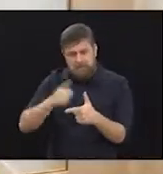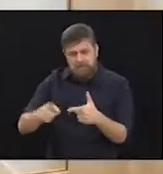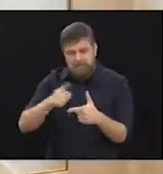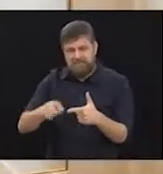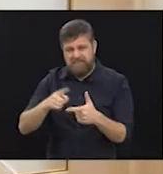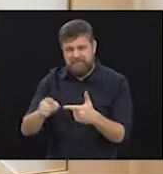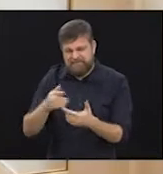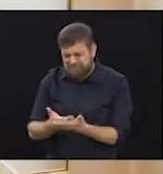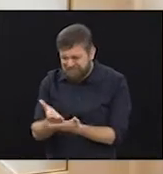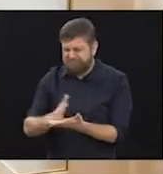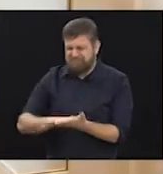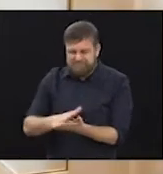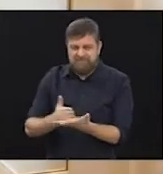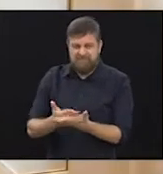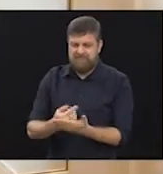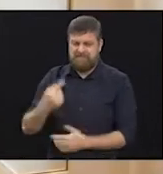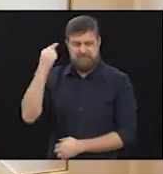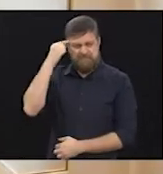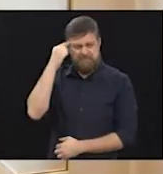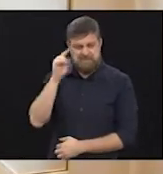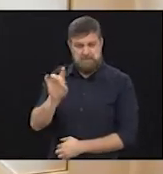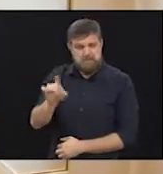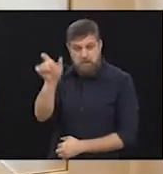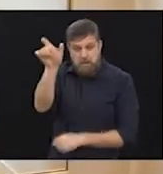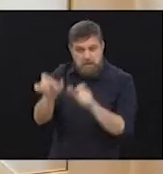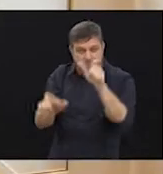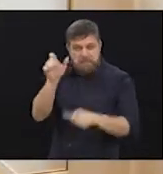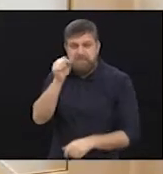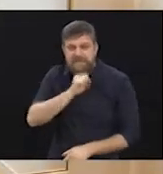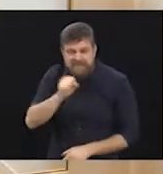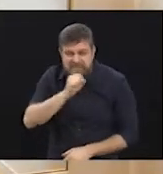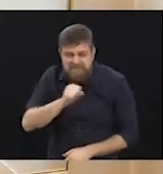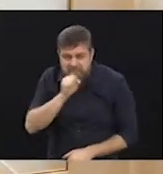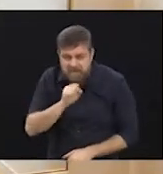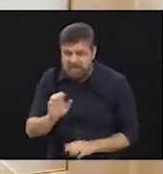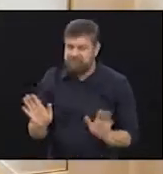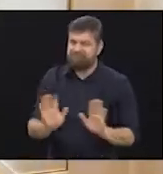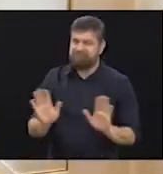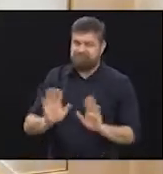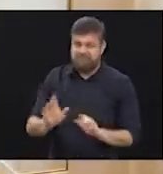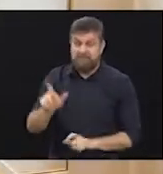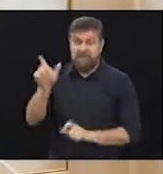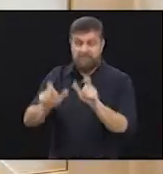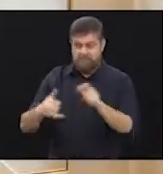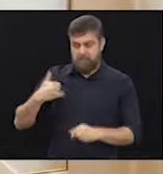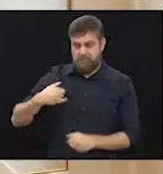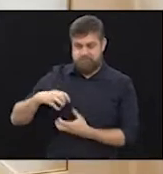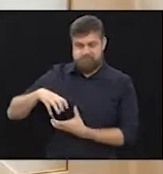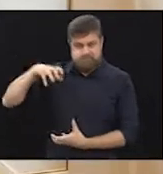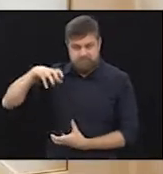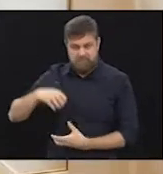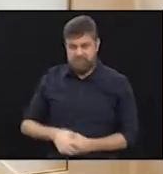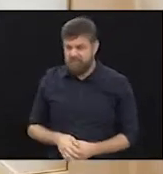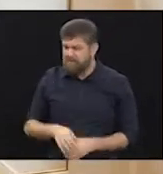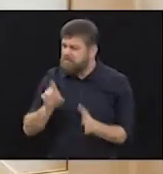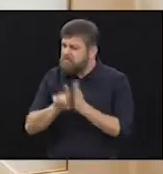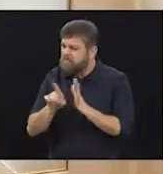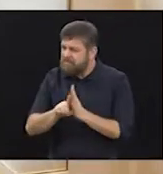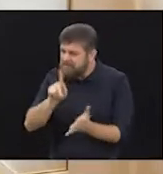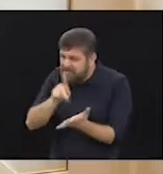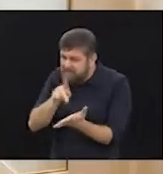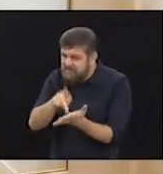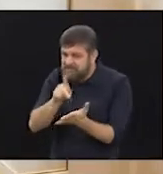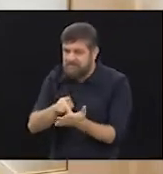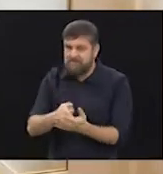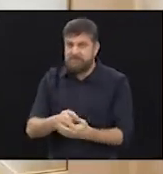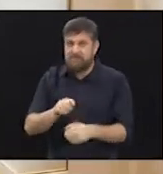um incômodo que a gente costuma atribuir geralmente às pessoas idosas, né? Às pessoas com mais idade. Mas será que é bem isso? Nós vamos